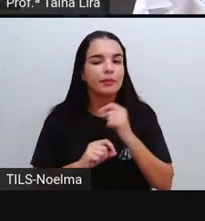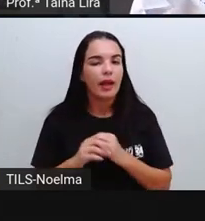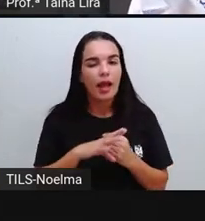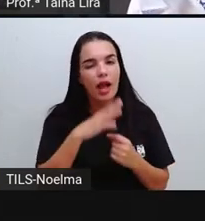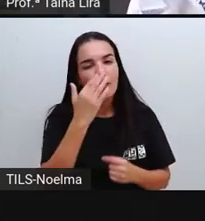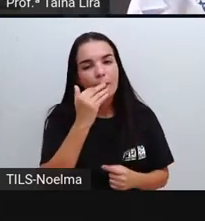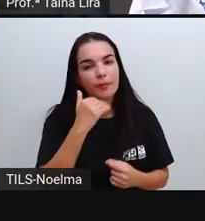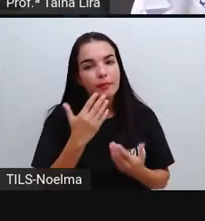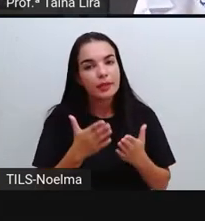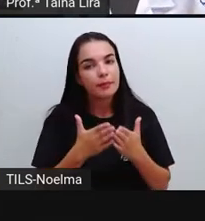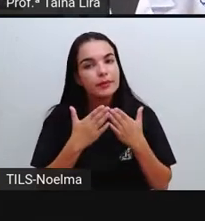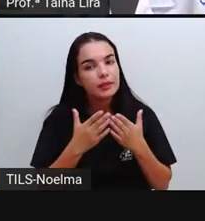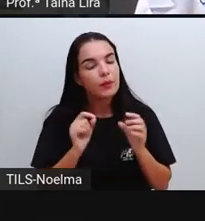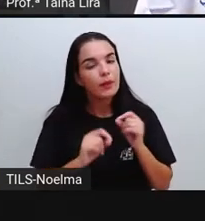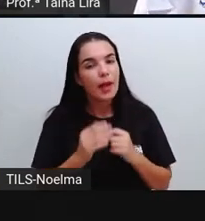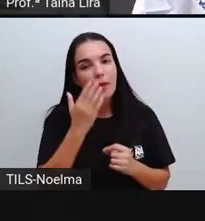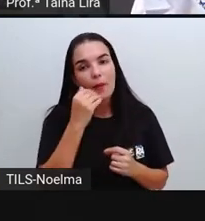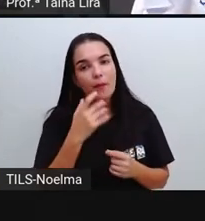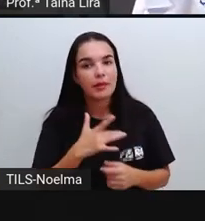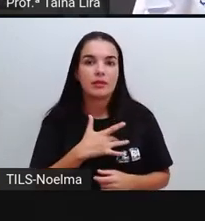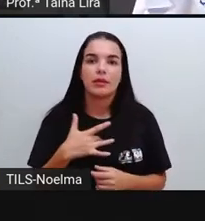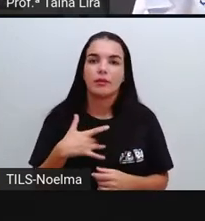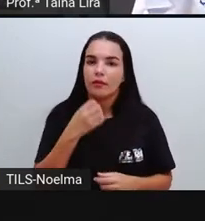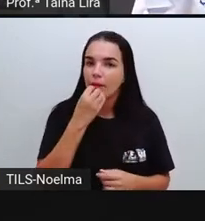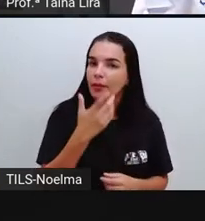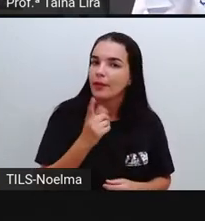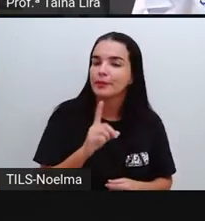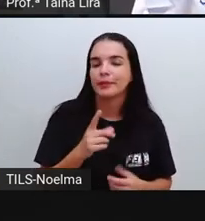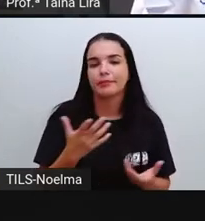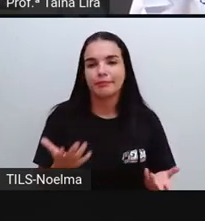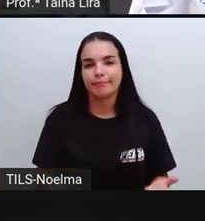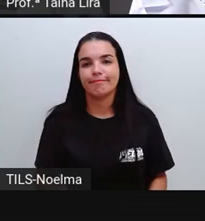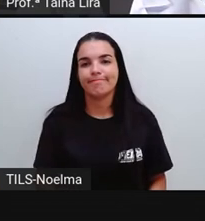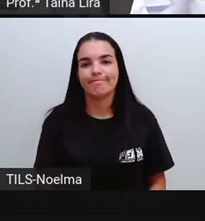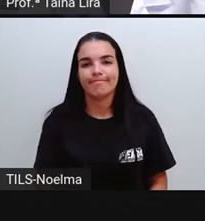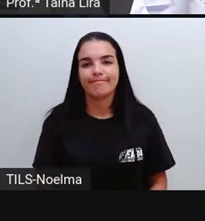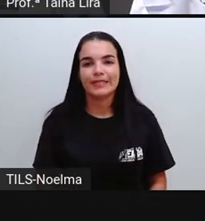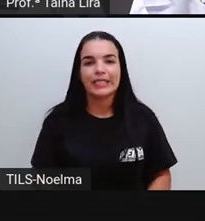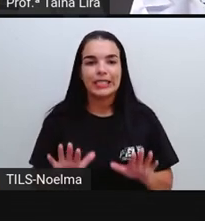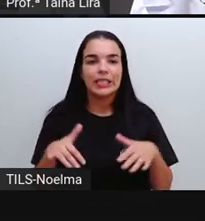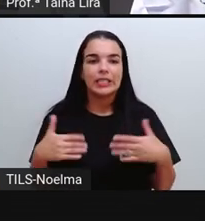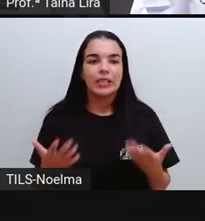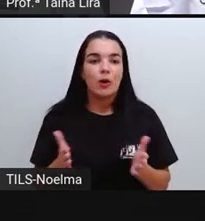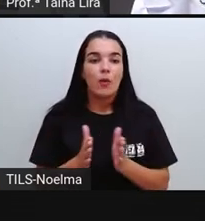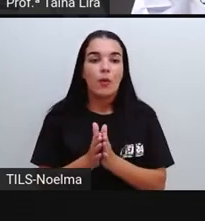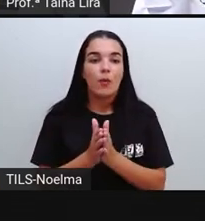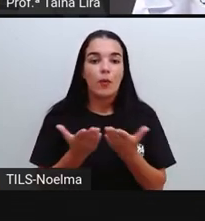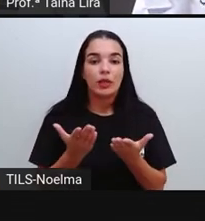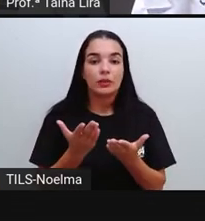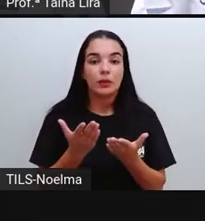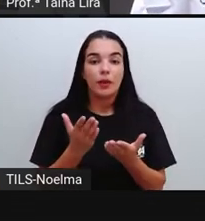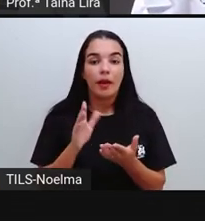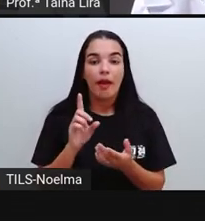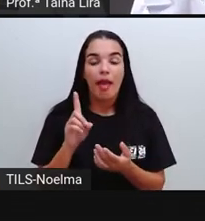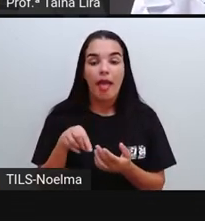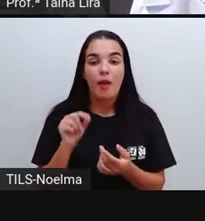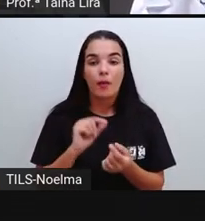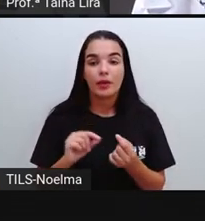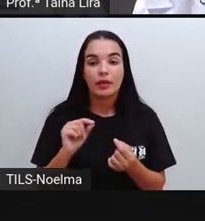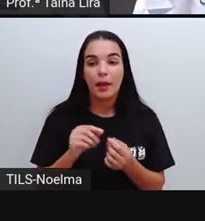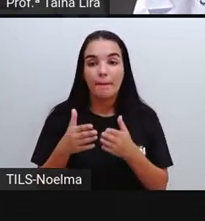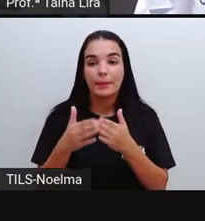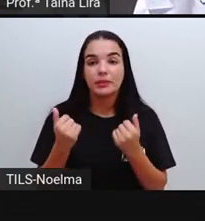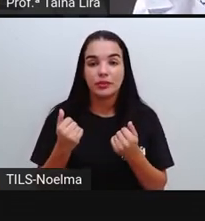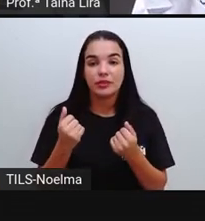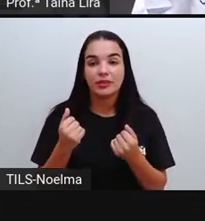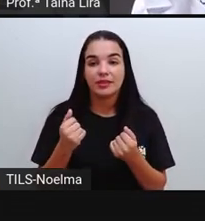pedimos ali são comidas saudáveis, tá? Quando é que a gente pega ali pra pedir uma